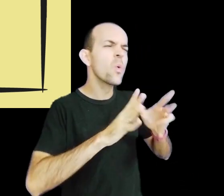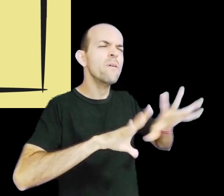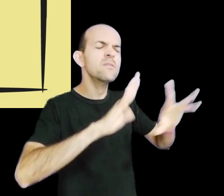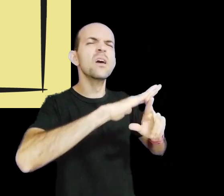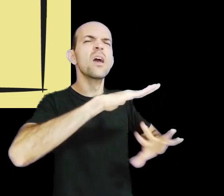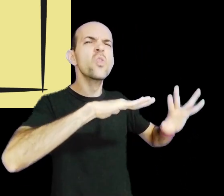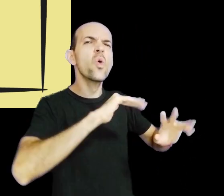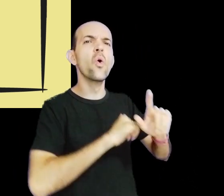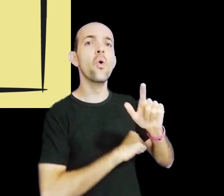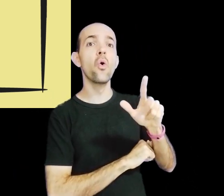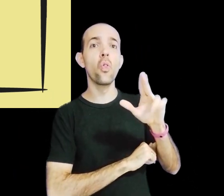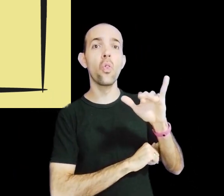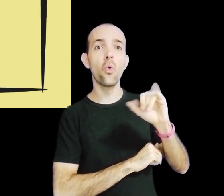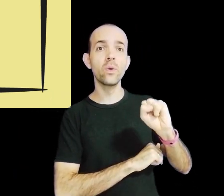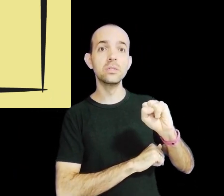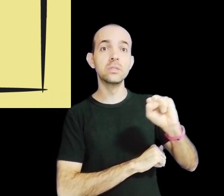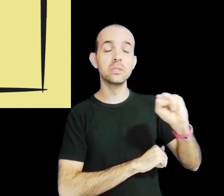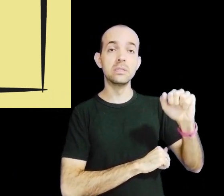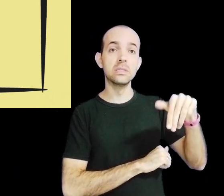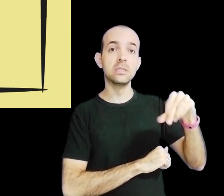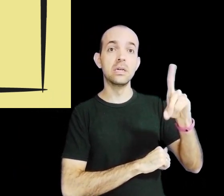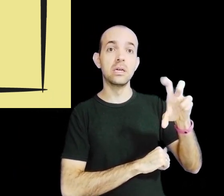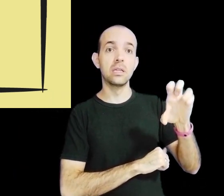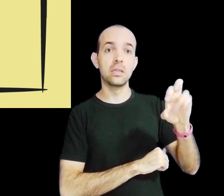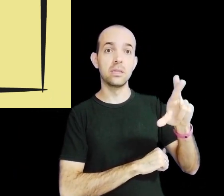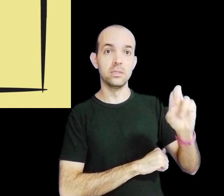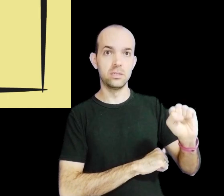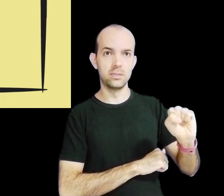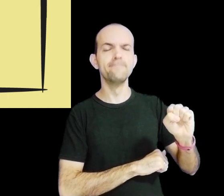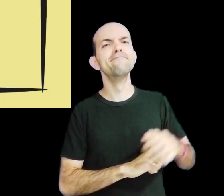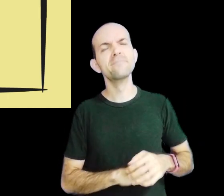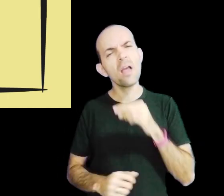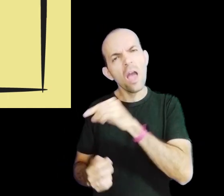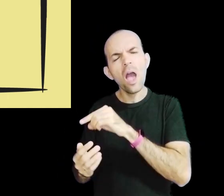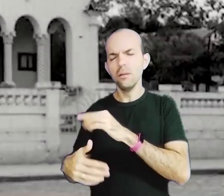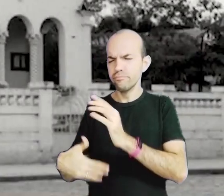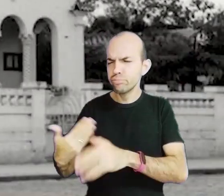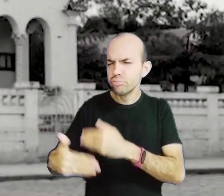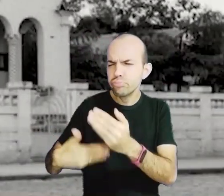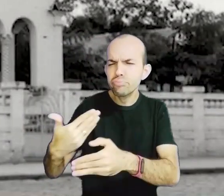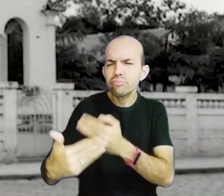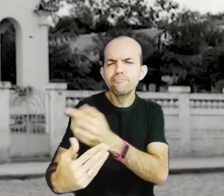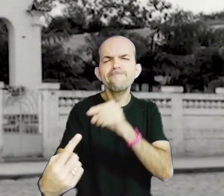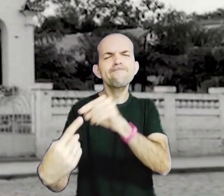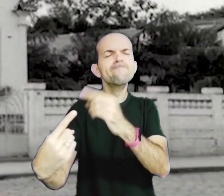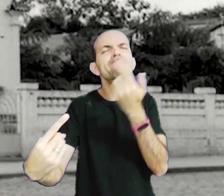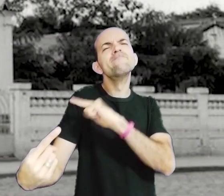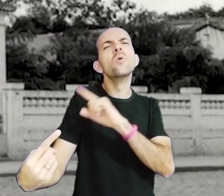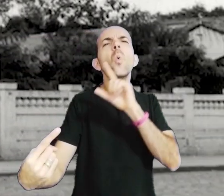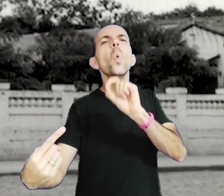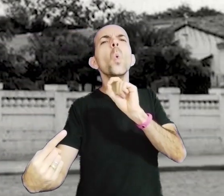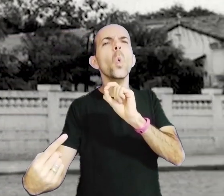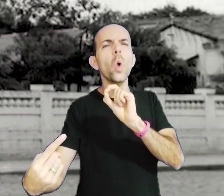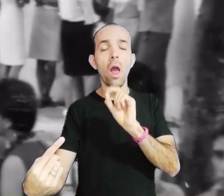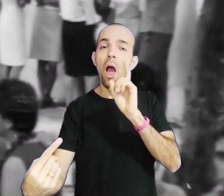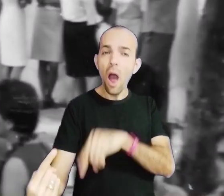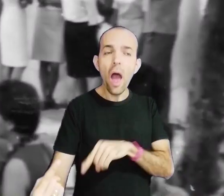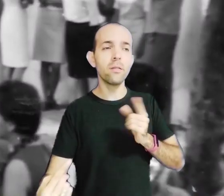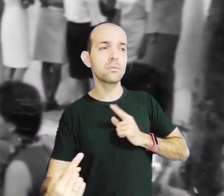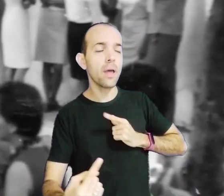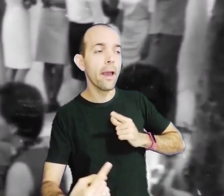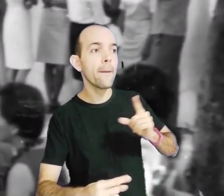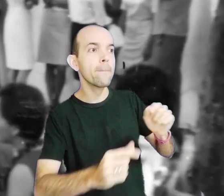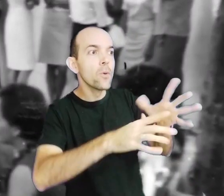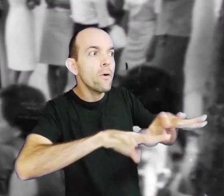roteiro e o nosso memorial seguiu no rumo certeiro. Guardar todo o nosso acervo de